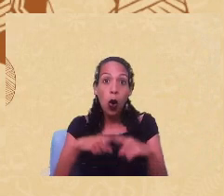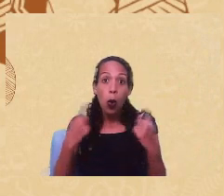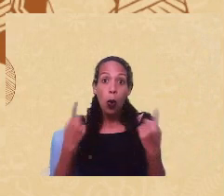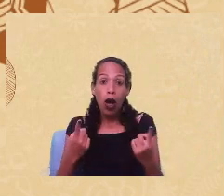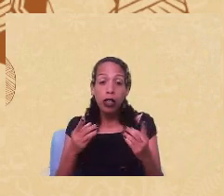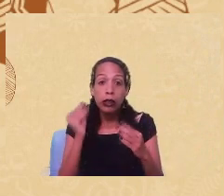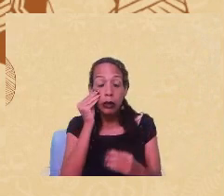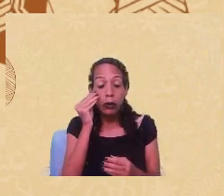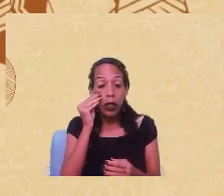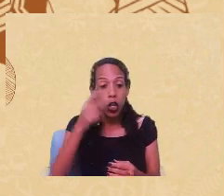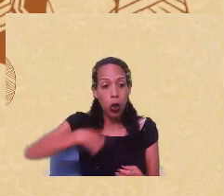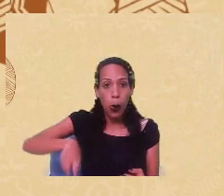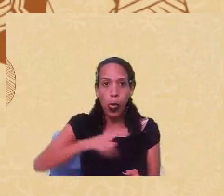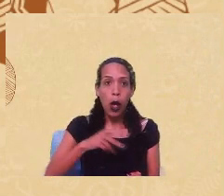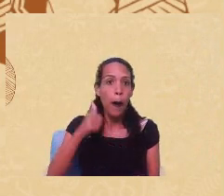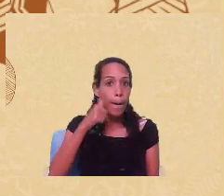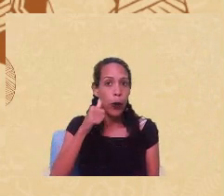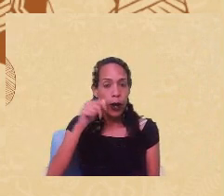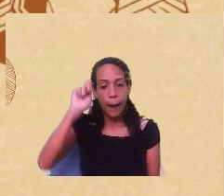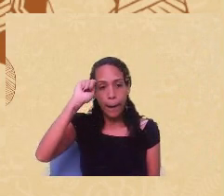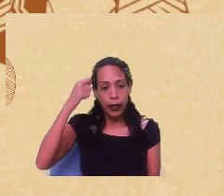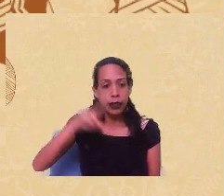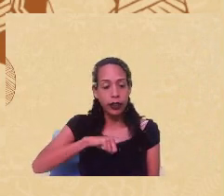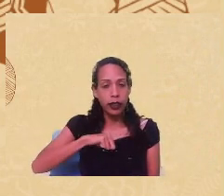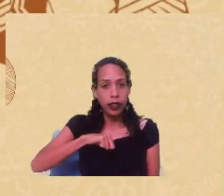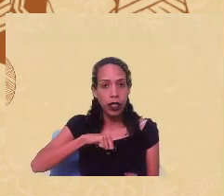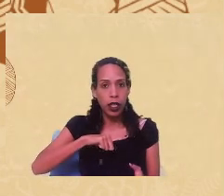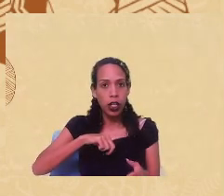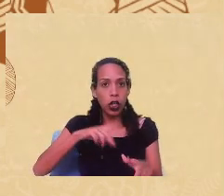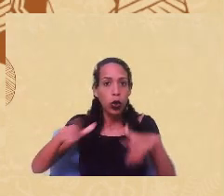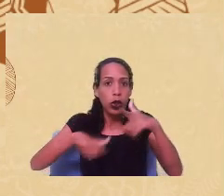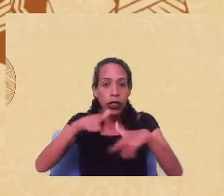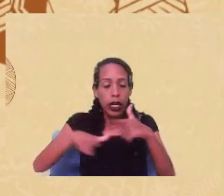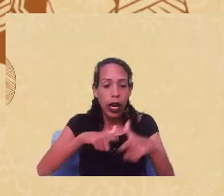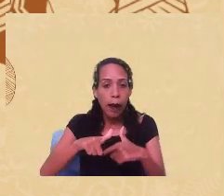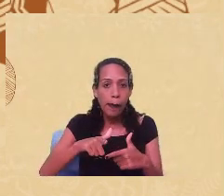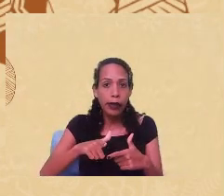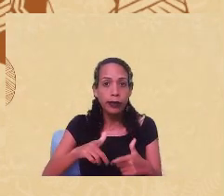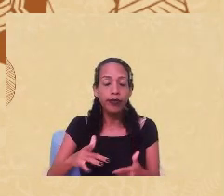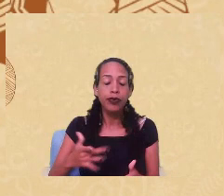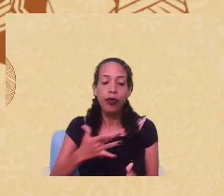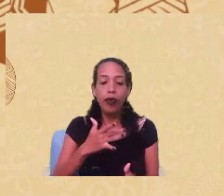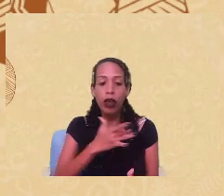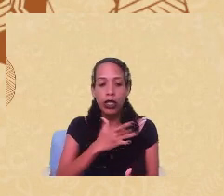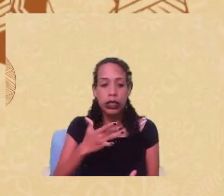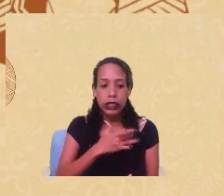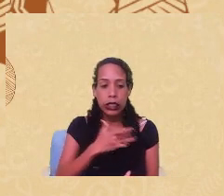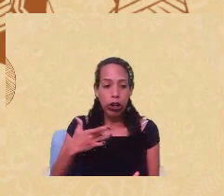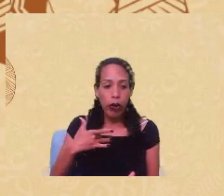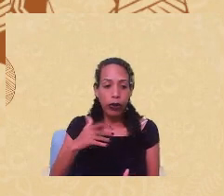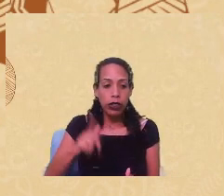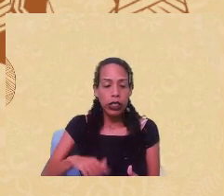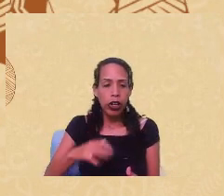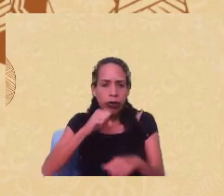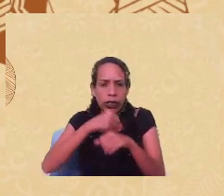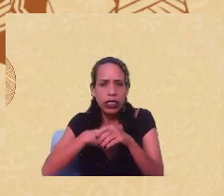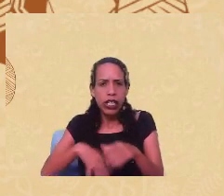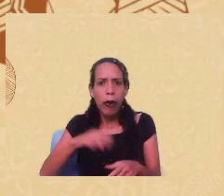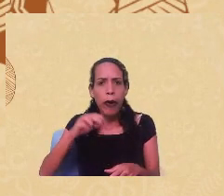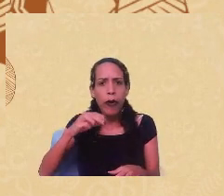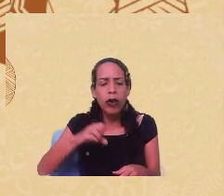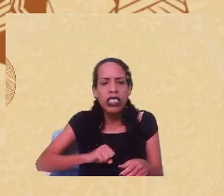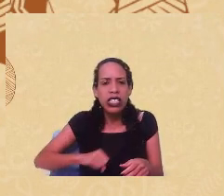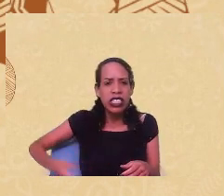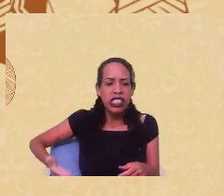que nós, mulheres negras, tivemos nos serviços de saúde reprodutiva? Quando a gente tem um sangramento irregular por mioma, alvaro